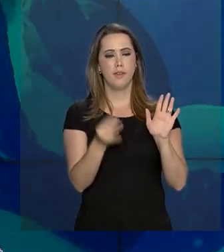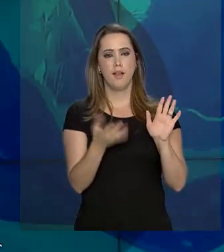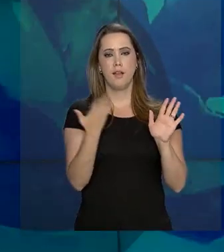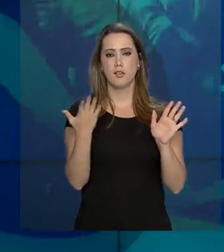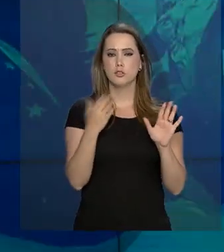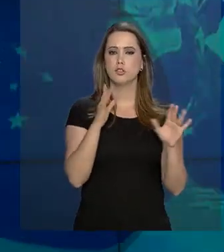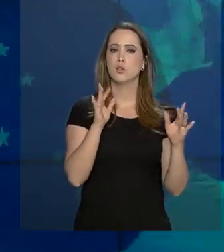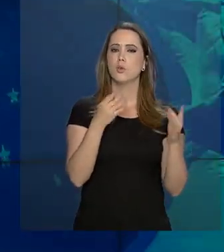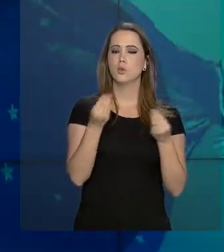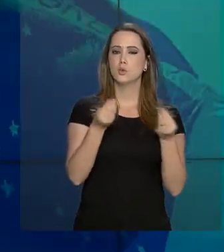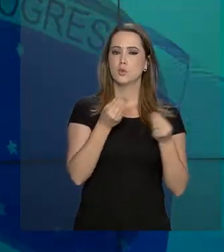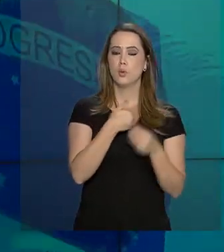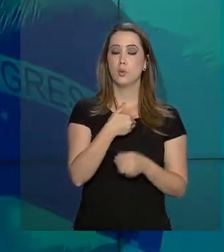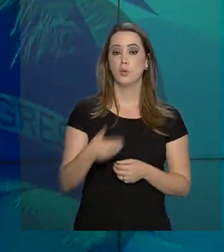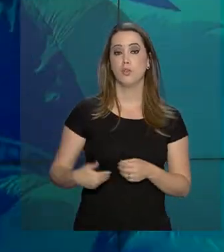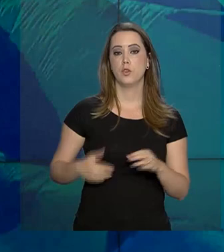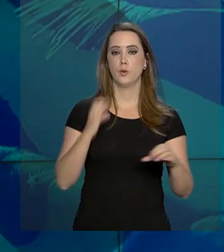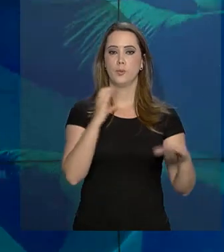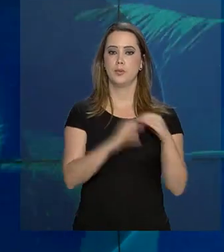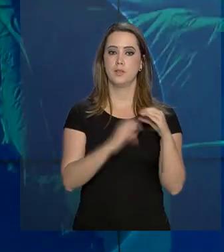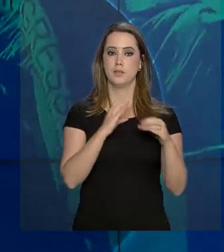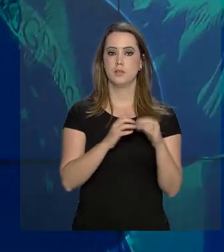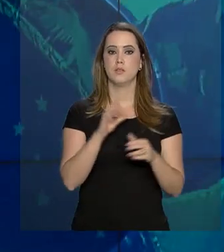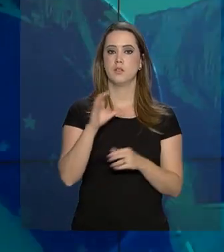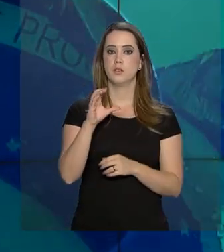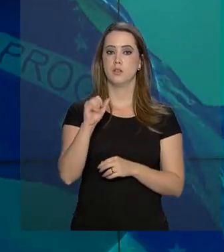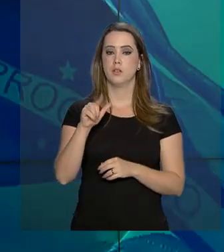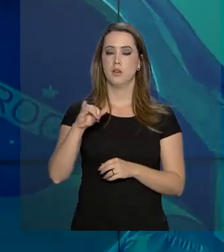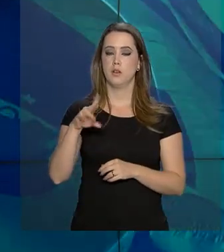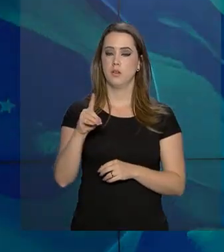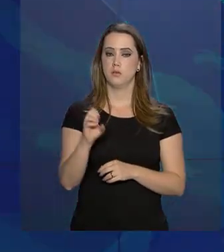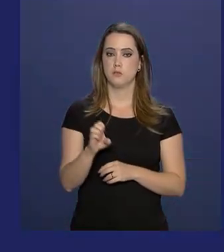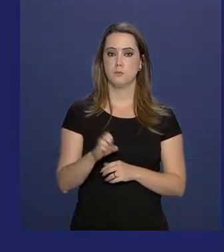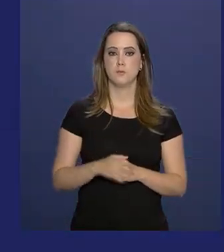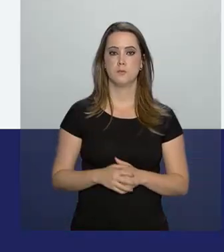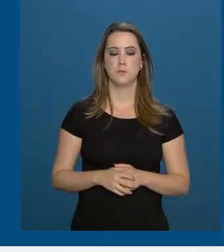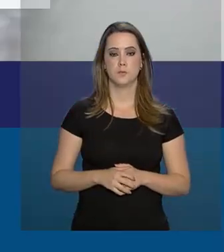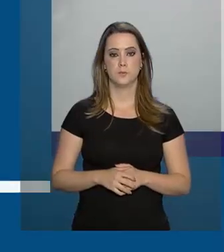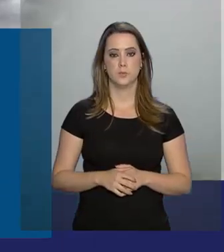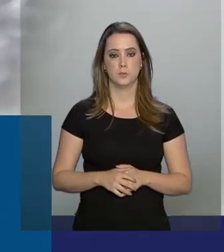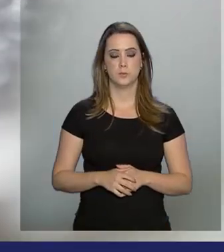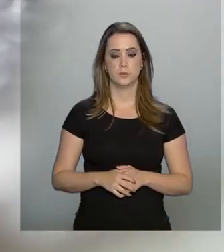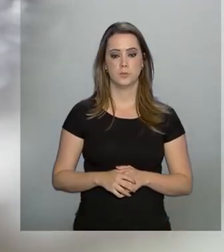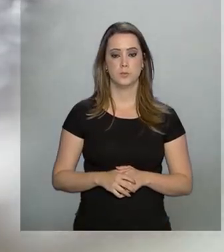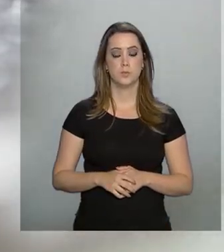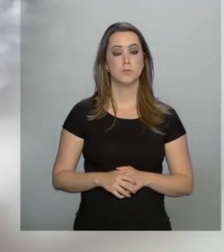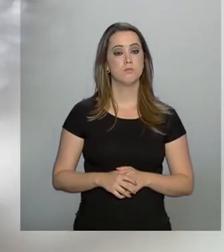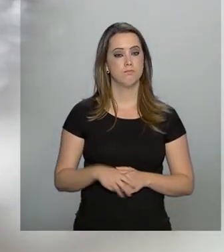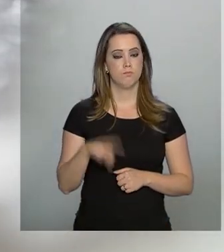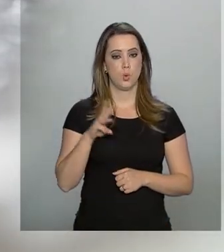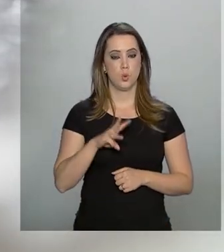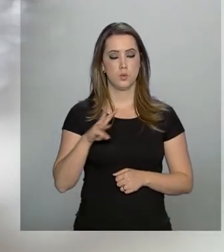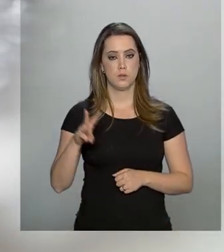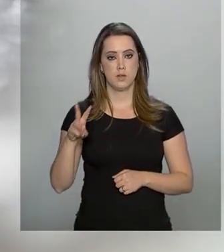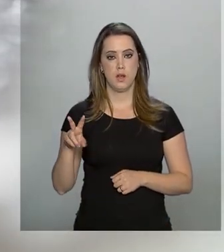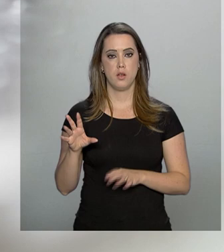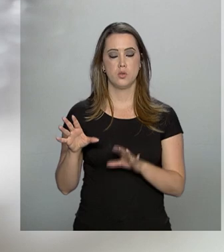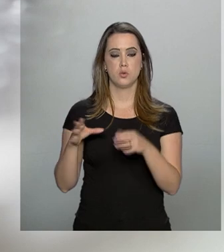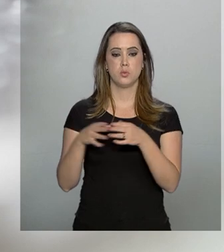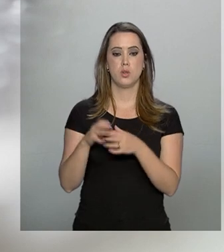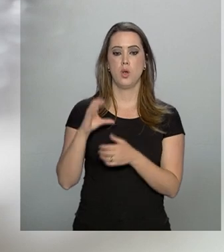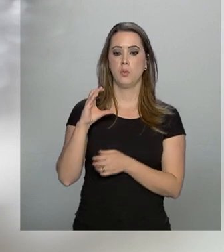contato com o governo é a repórter Cleide Lopes. O portal administrado pela